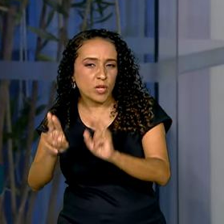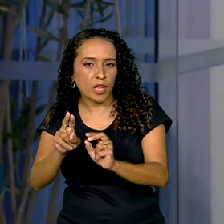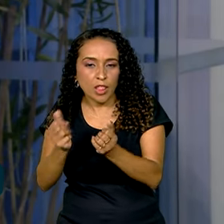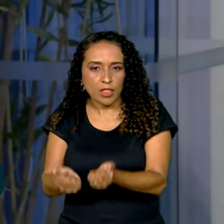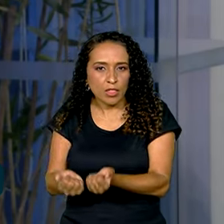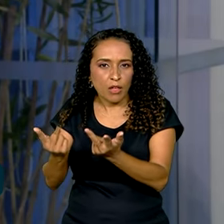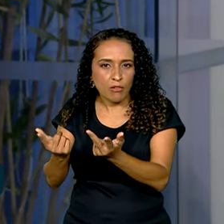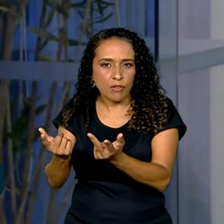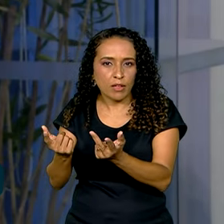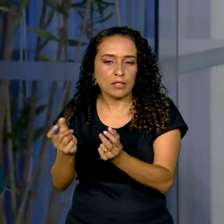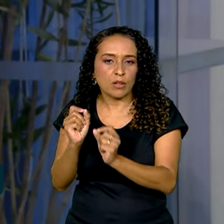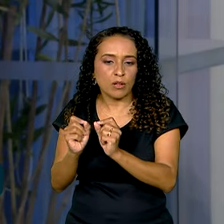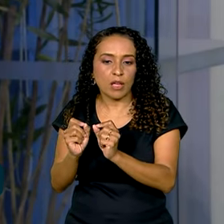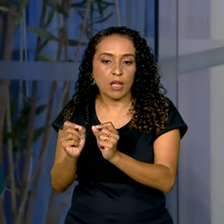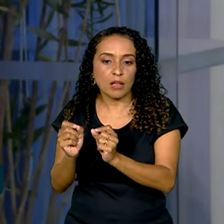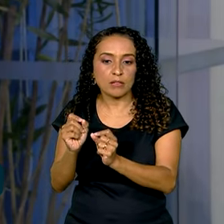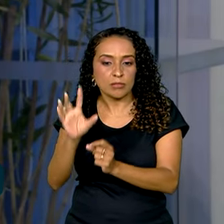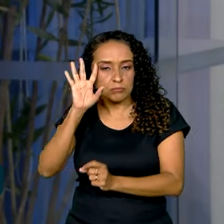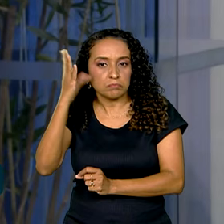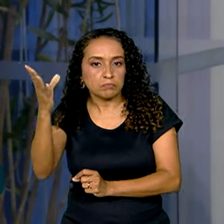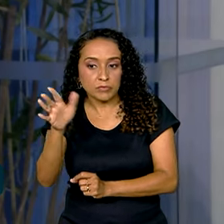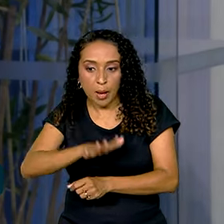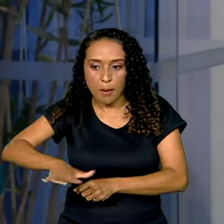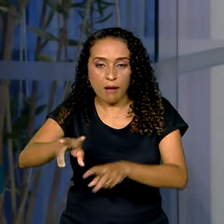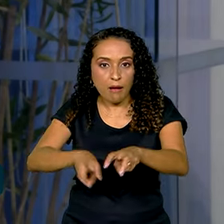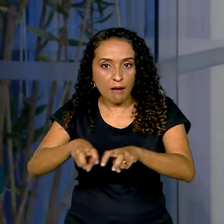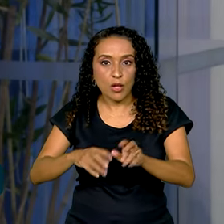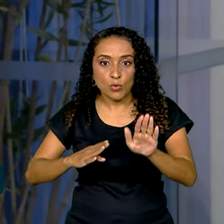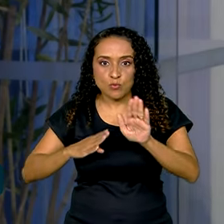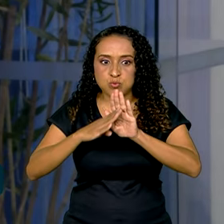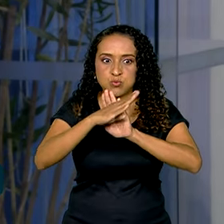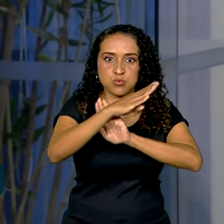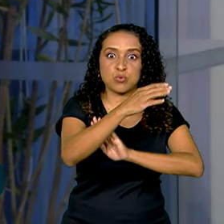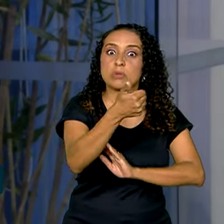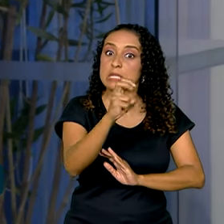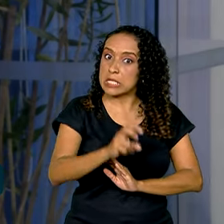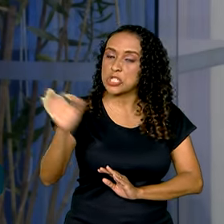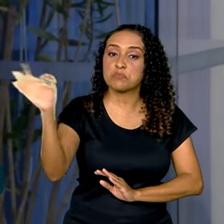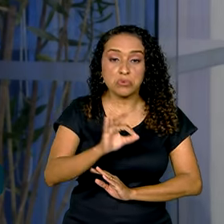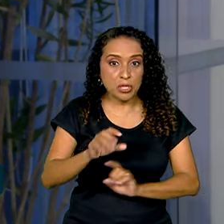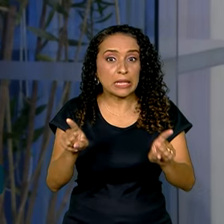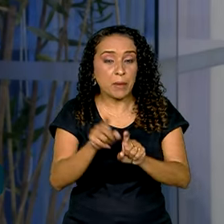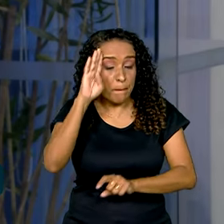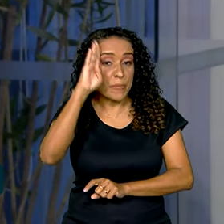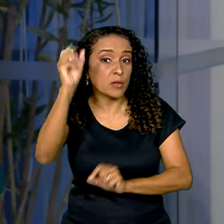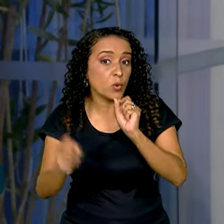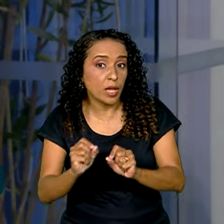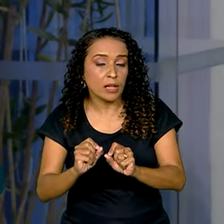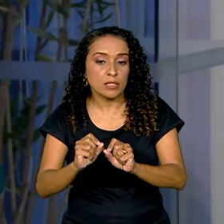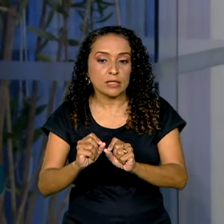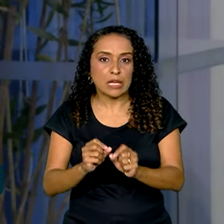oferta, o resultado foi puxado pela agropecuária, que teve um crescimento histórico de 15%, puxado principalmente pela